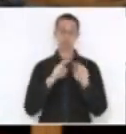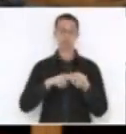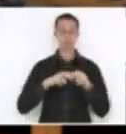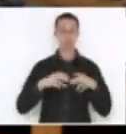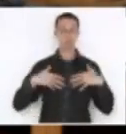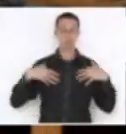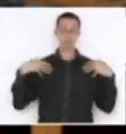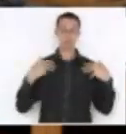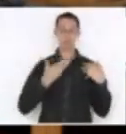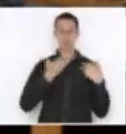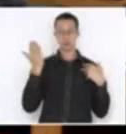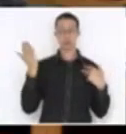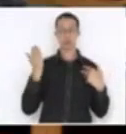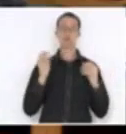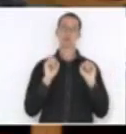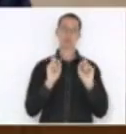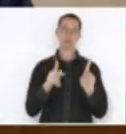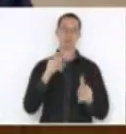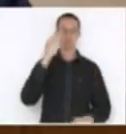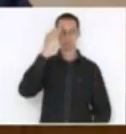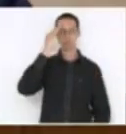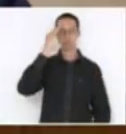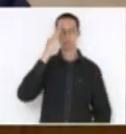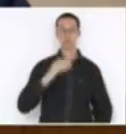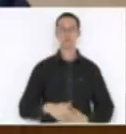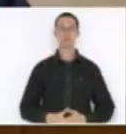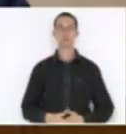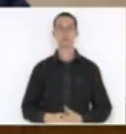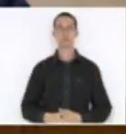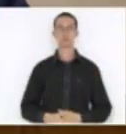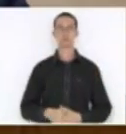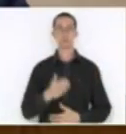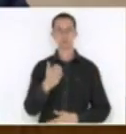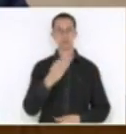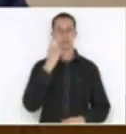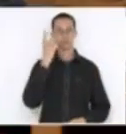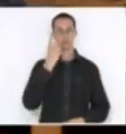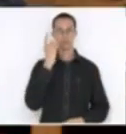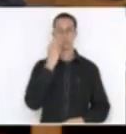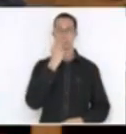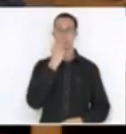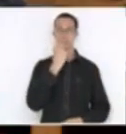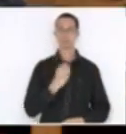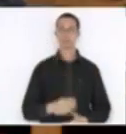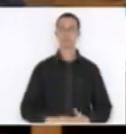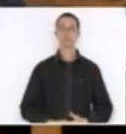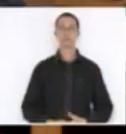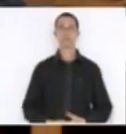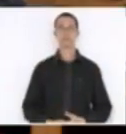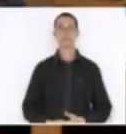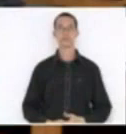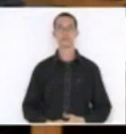compreende o encaminhamento, V. Exª. Deputado Manuel Motto, V. Exª tem a palavra. Sr. Presidente,